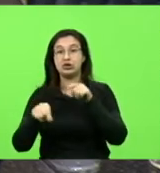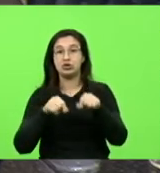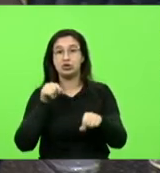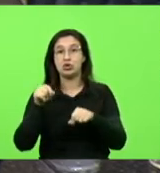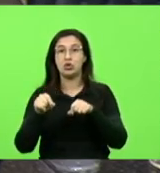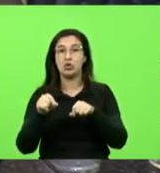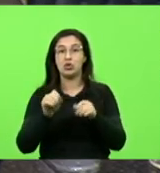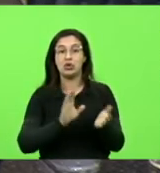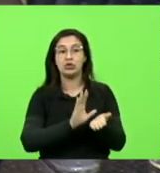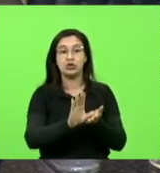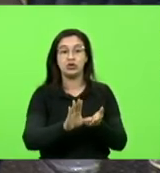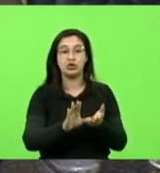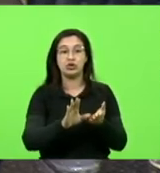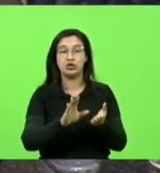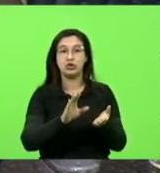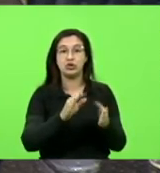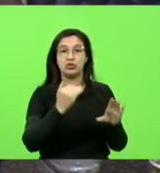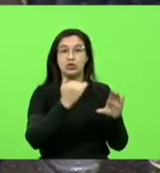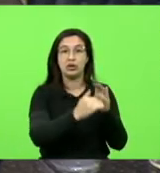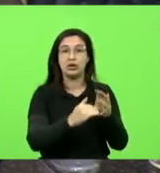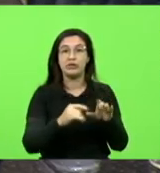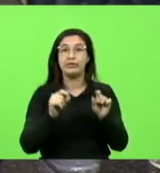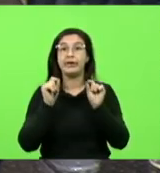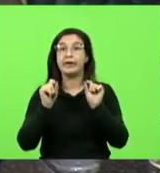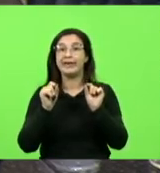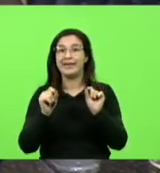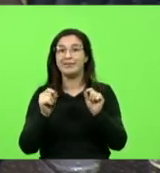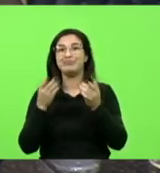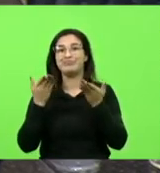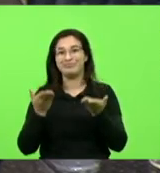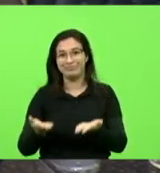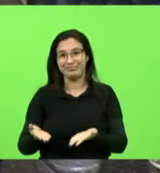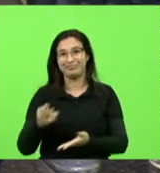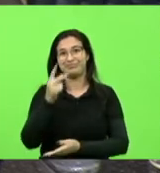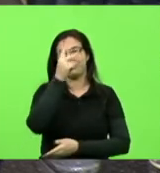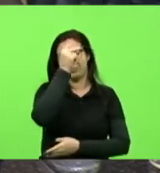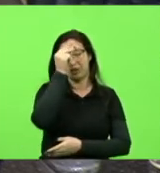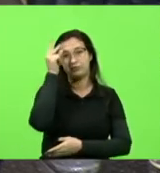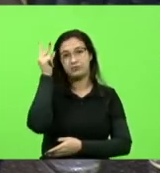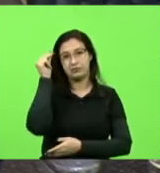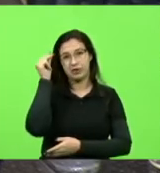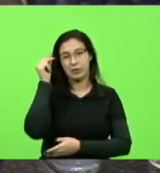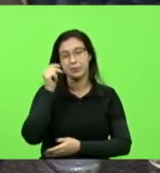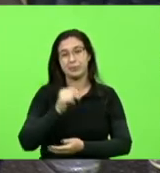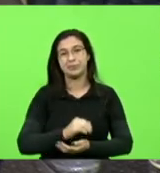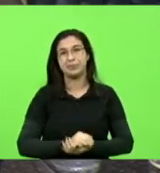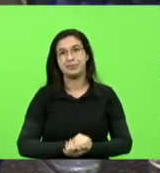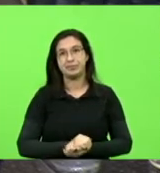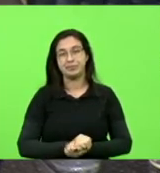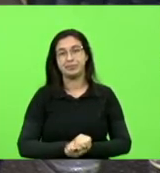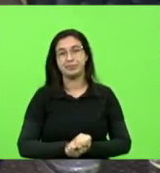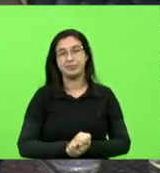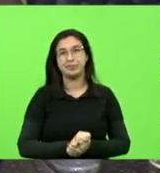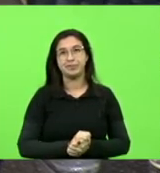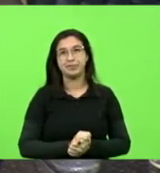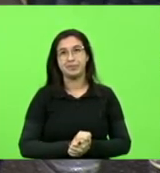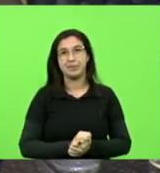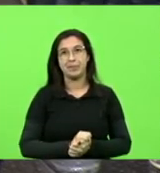vai esse dinheiro e para que eventos esse dinheiro vai ser investido, é a prefeitura.